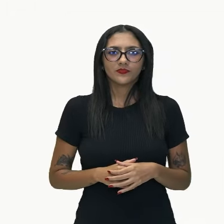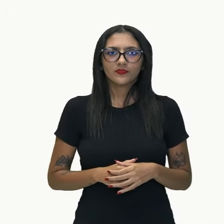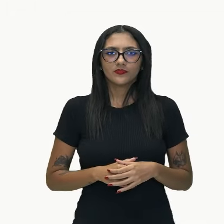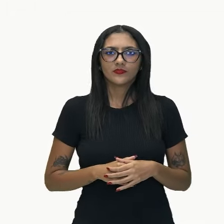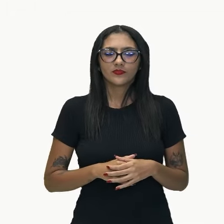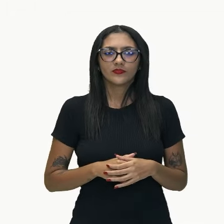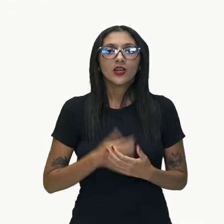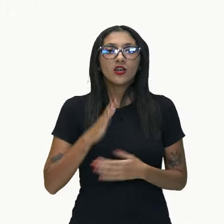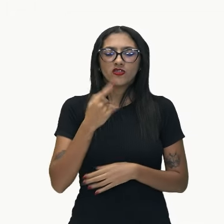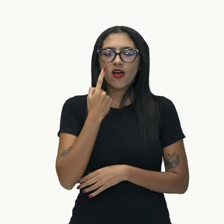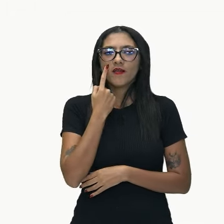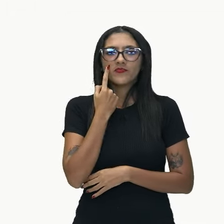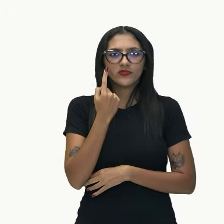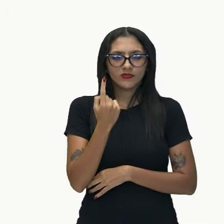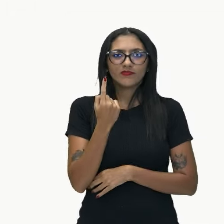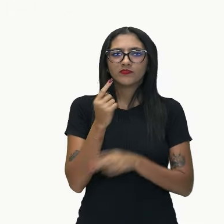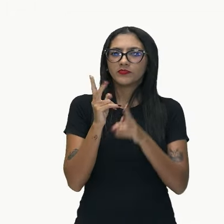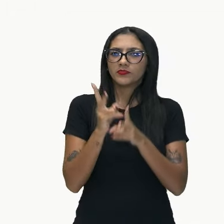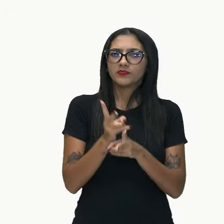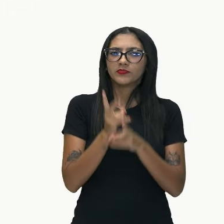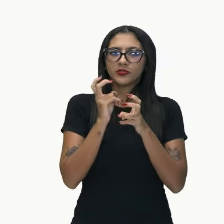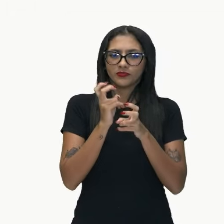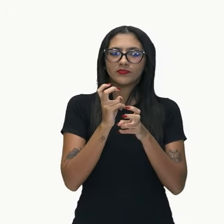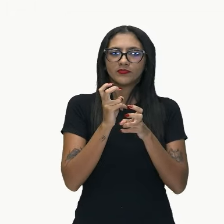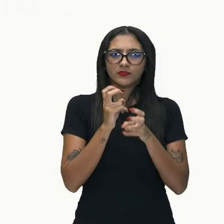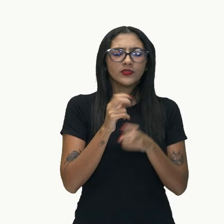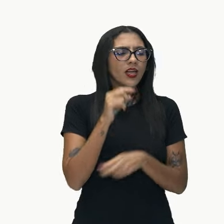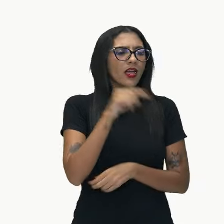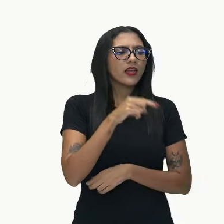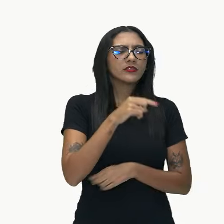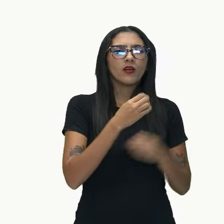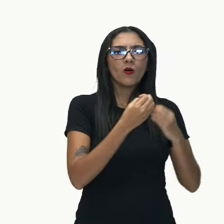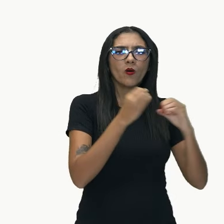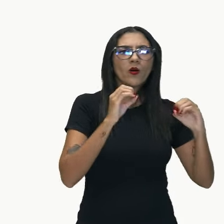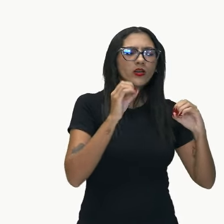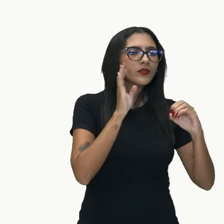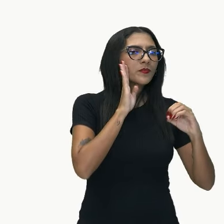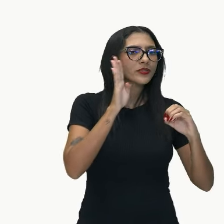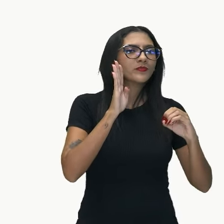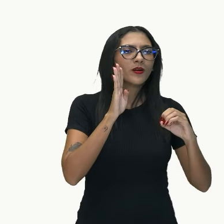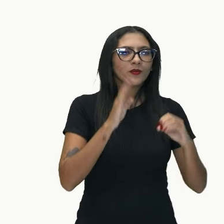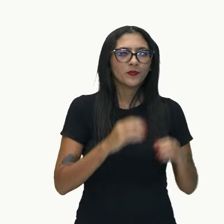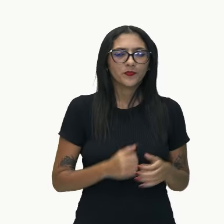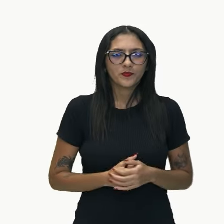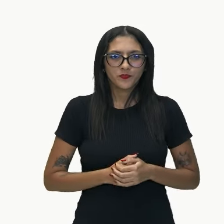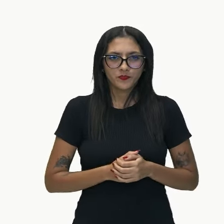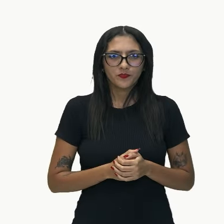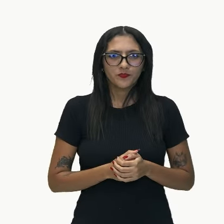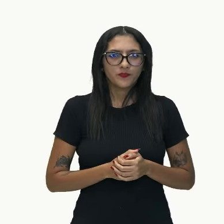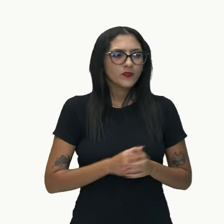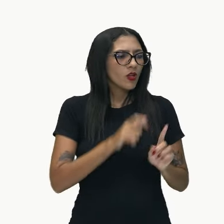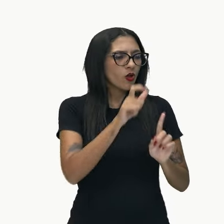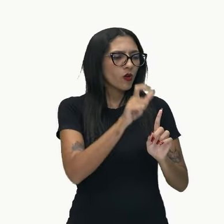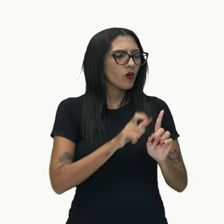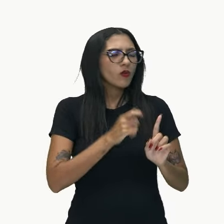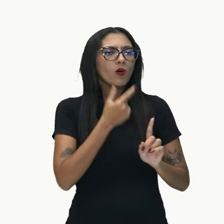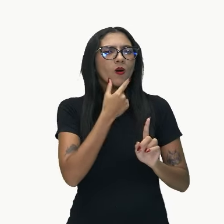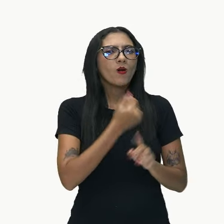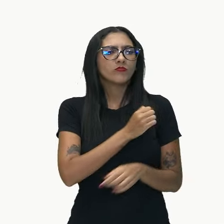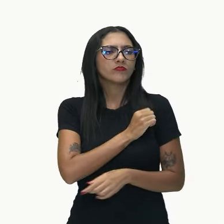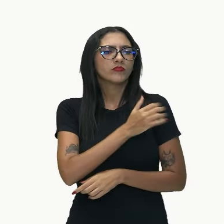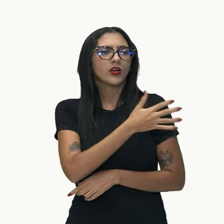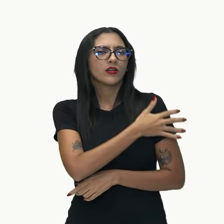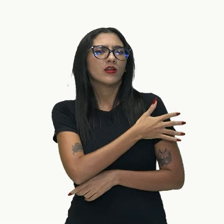olhamos para a nossa oração principal e vemos isso aqui, o soldado insistia. Olha esse